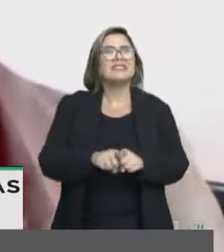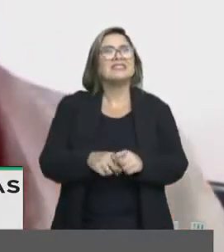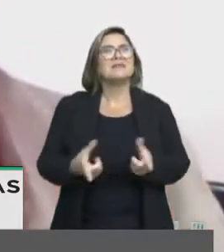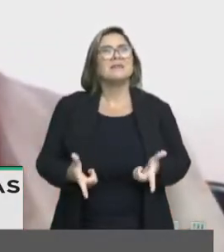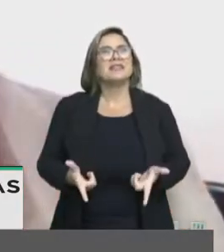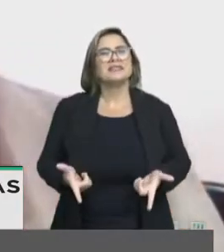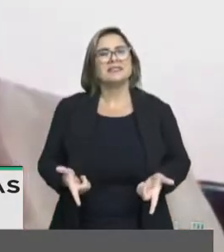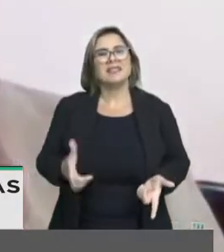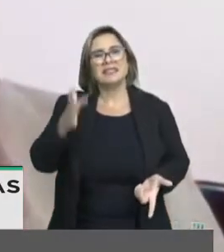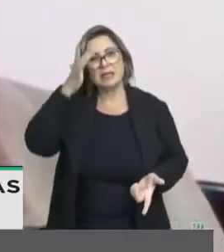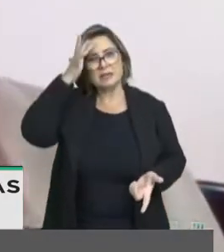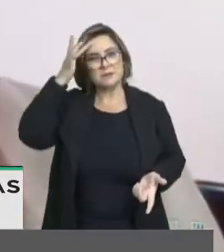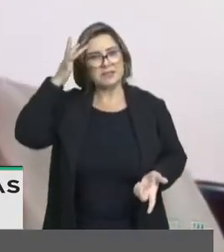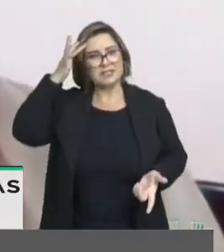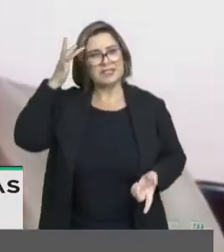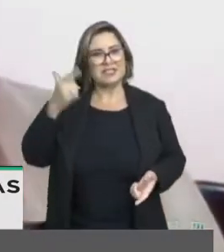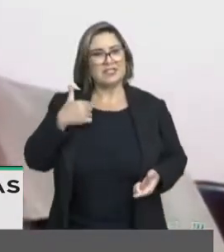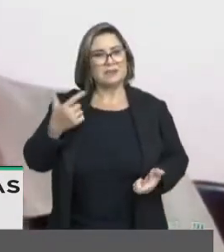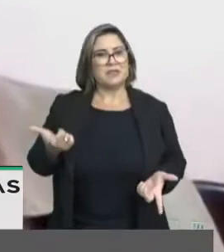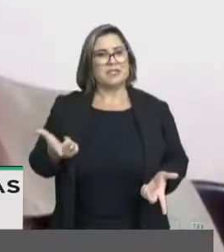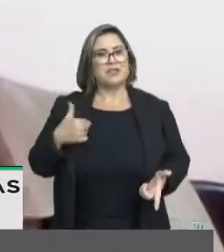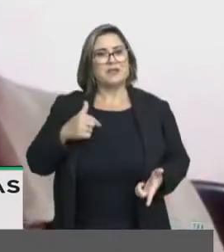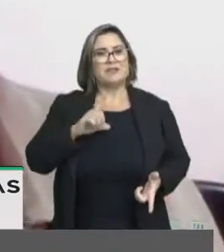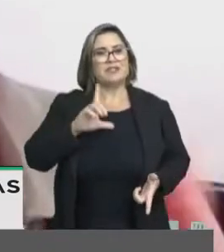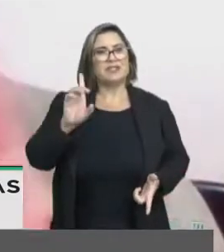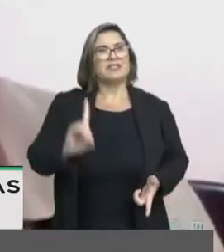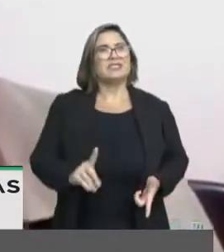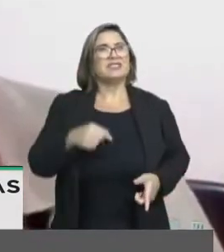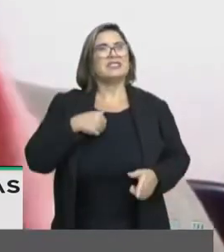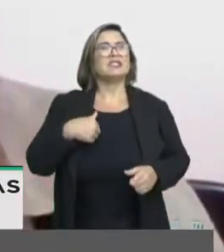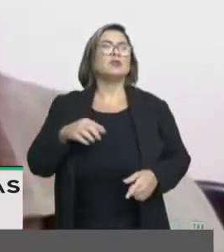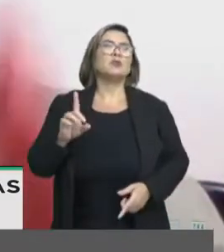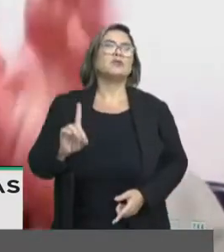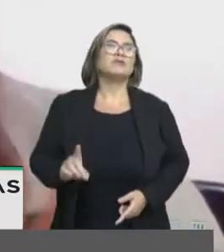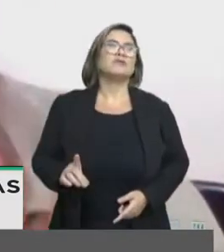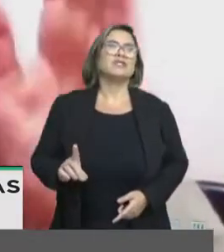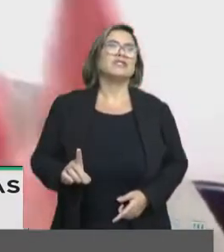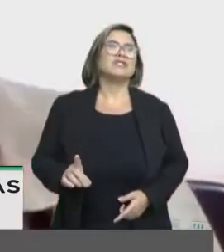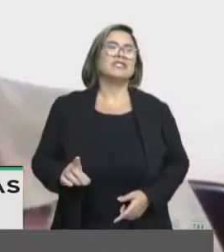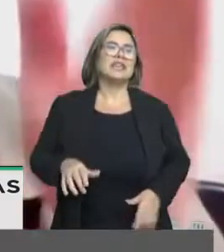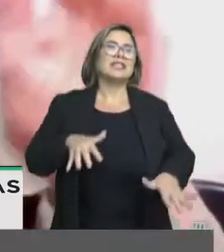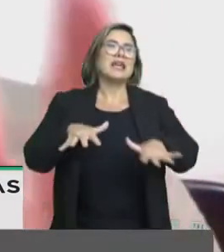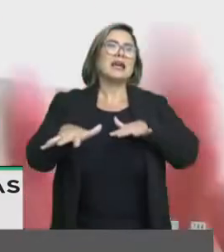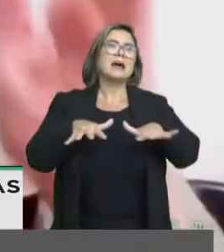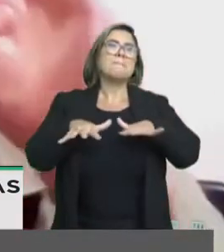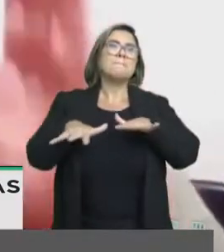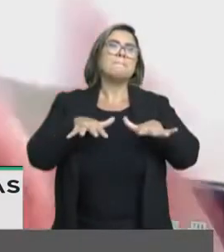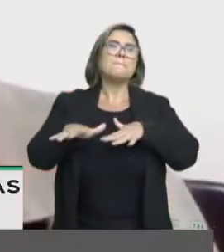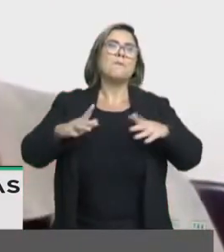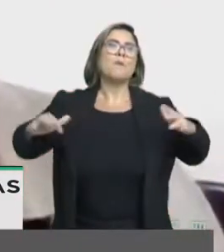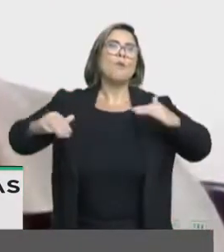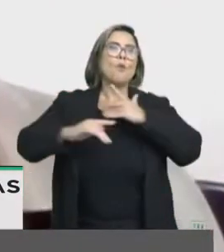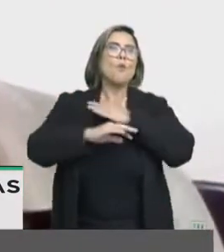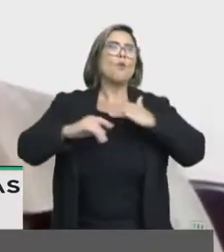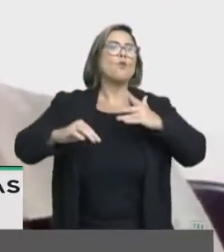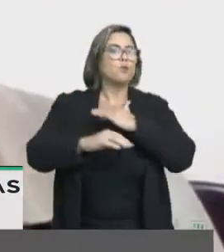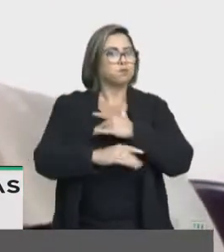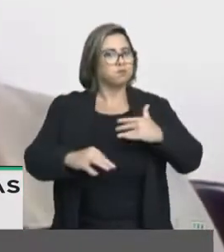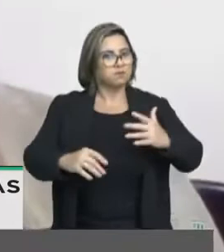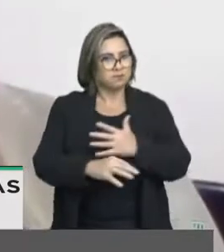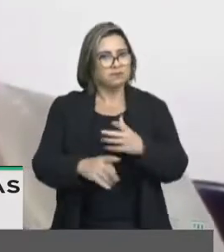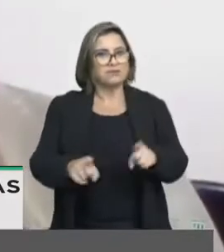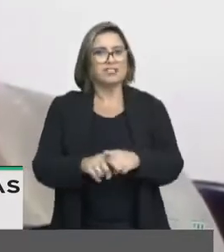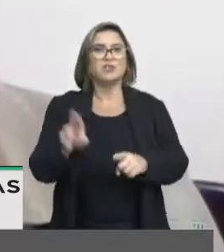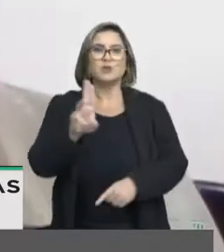para poder estar, enfim, exercendo o direito à mobilidade e à autonomia que